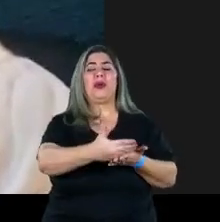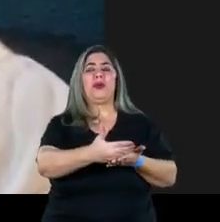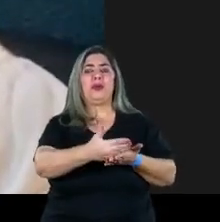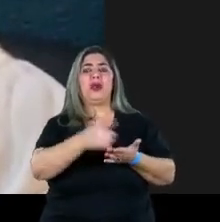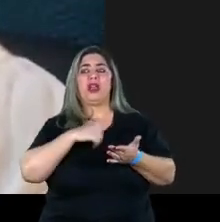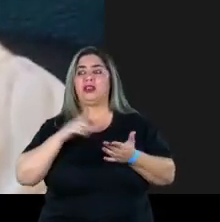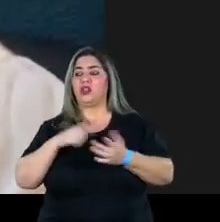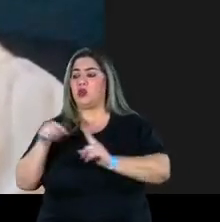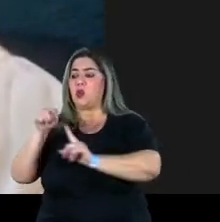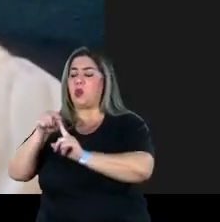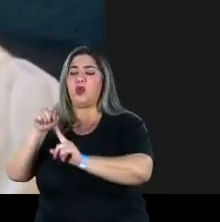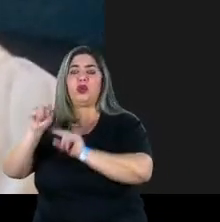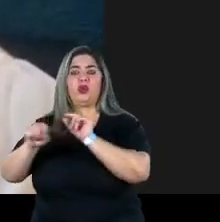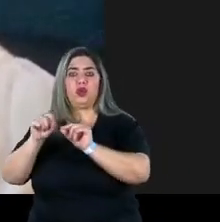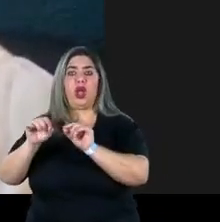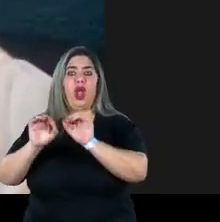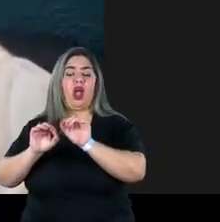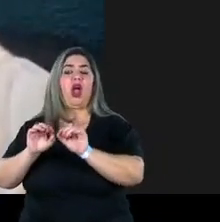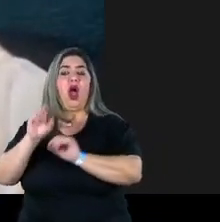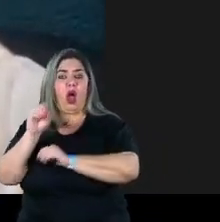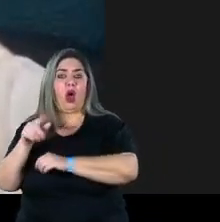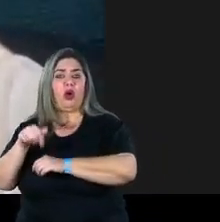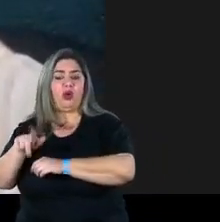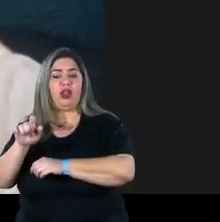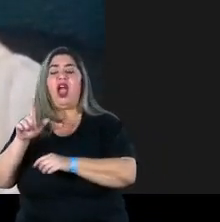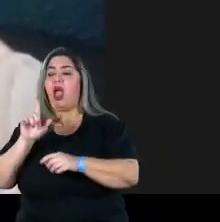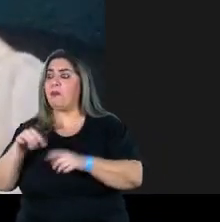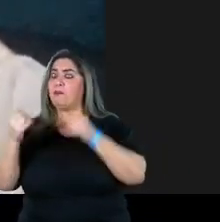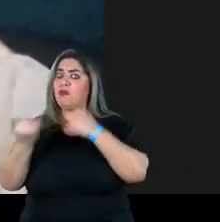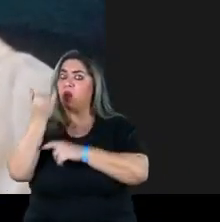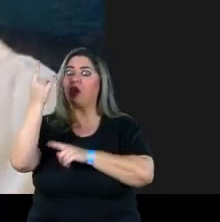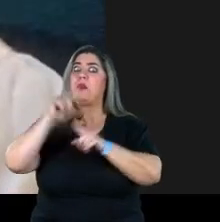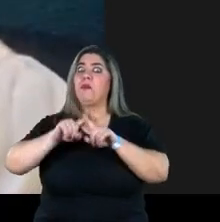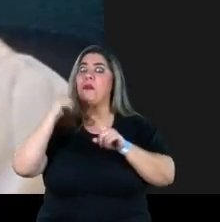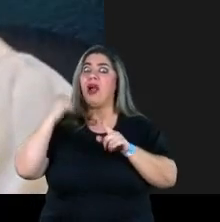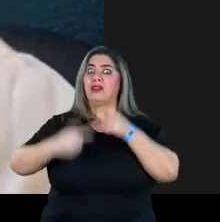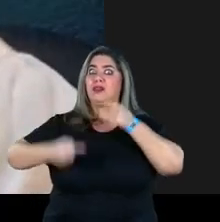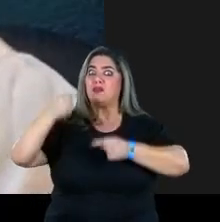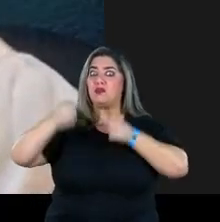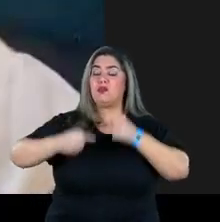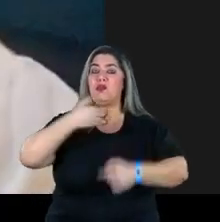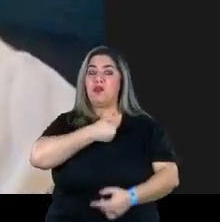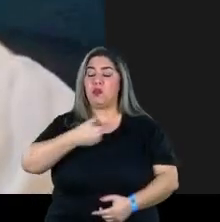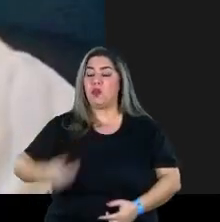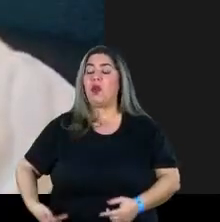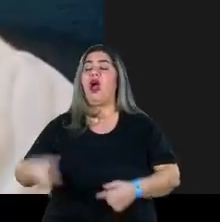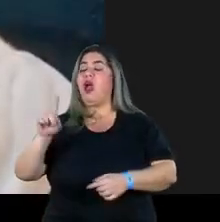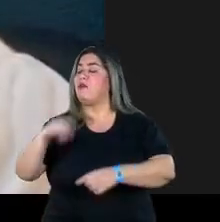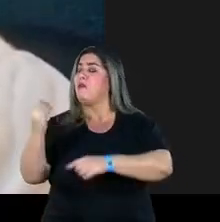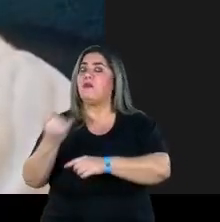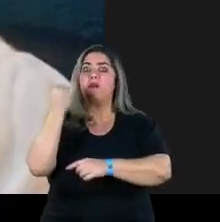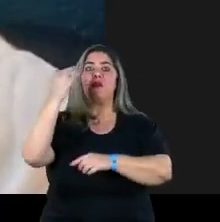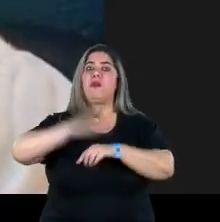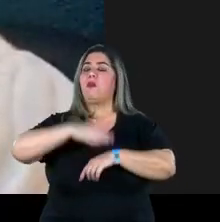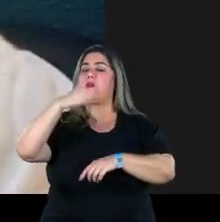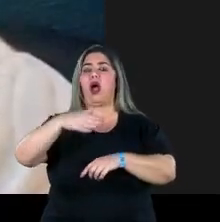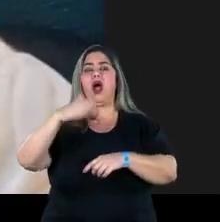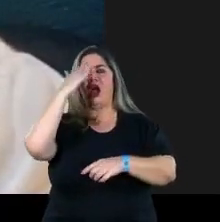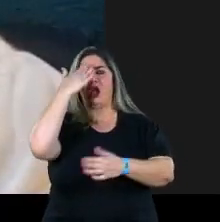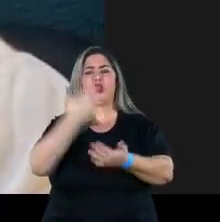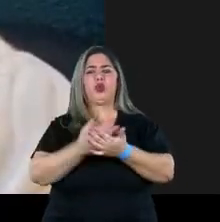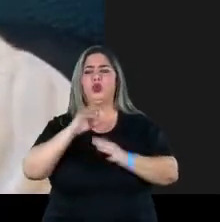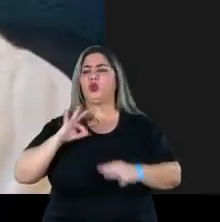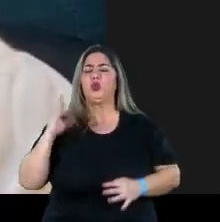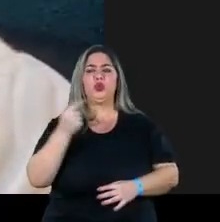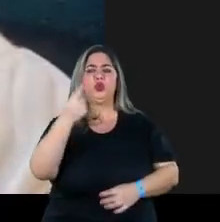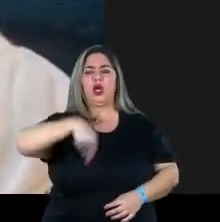do plano central de que as organizações e as ações são importantes, mas a política de Estado, a política pública ela é fundamental. Acredito que ninguém aqui faz